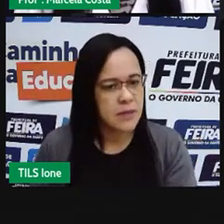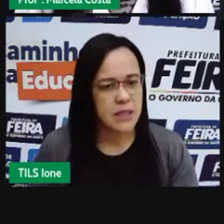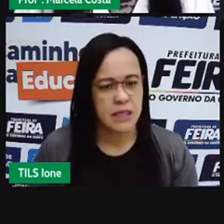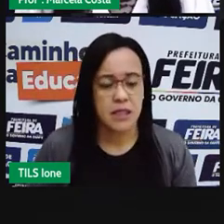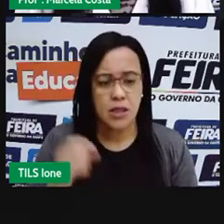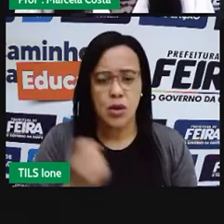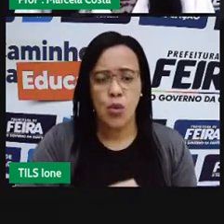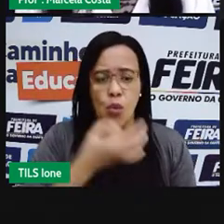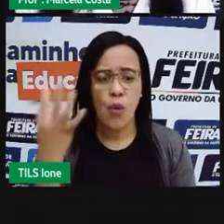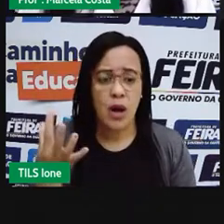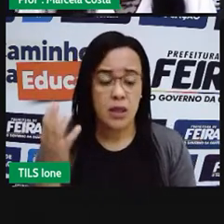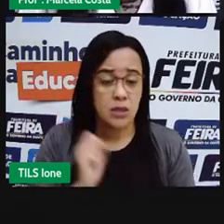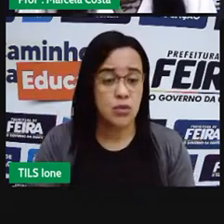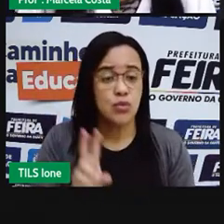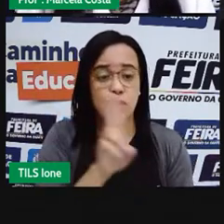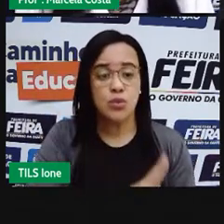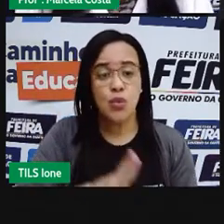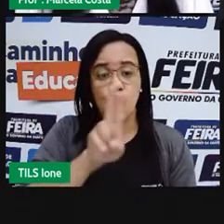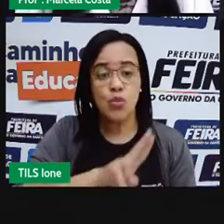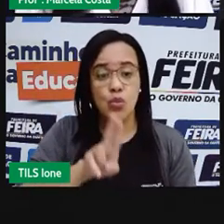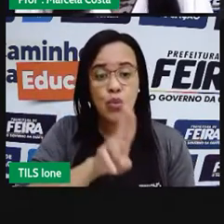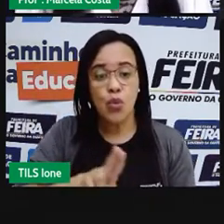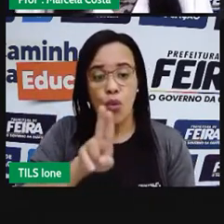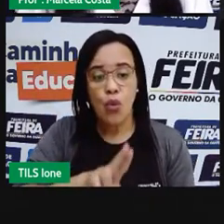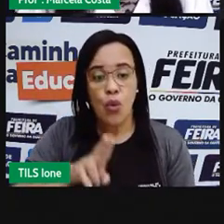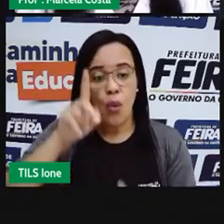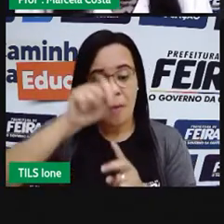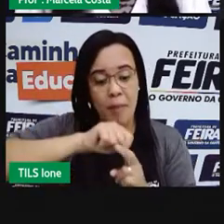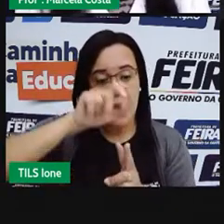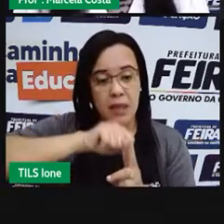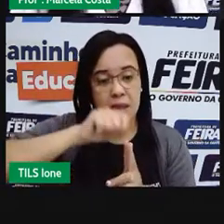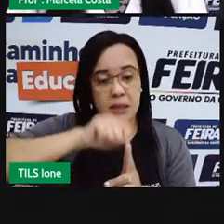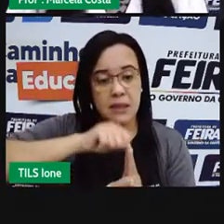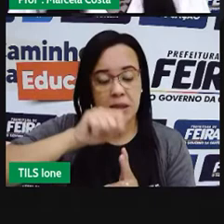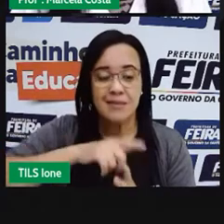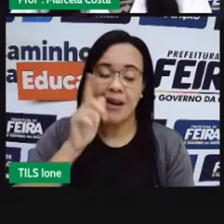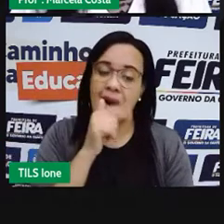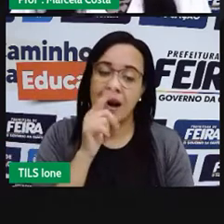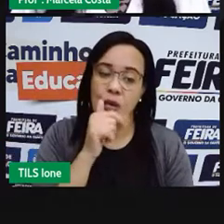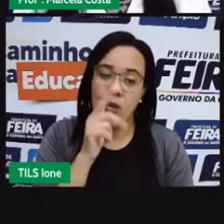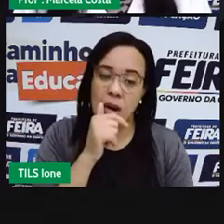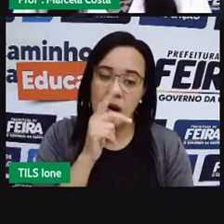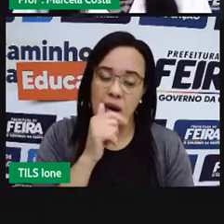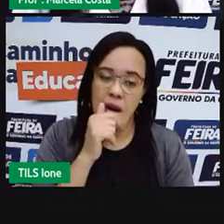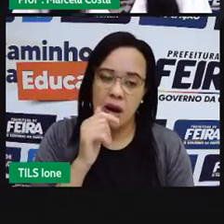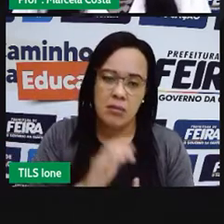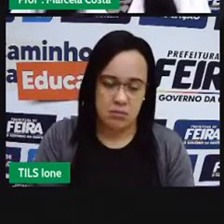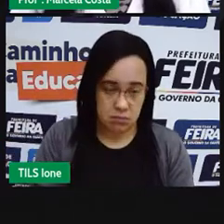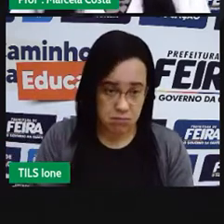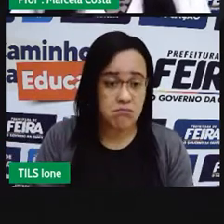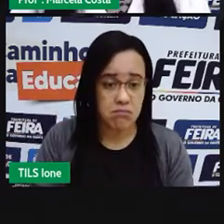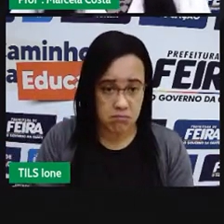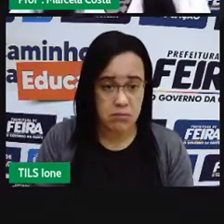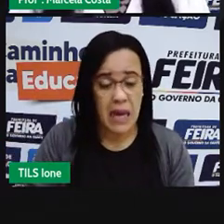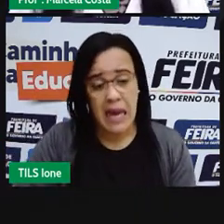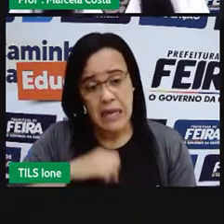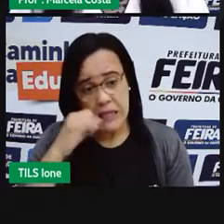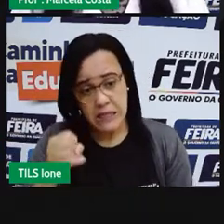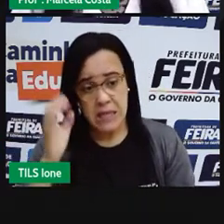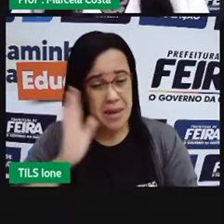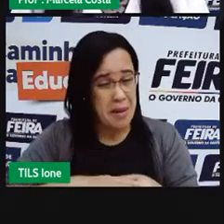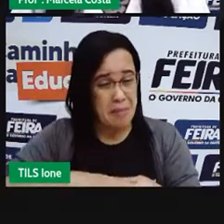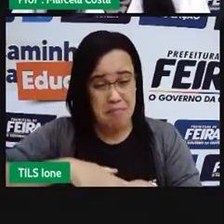de água que vocês consumiram naquele mês. Vendo se teve algum volume que